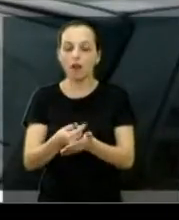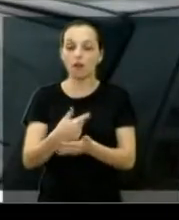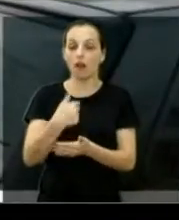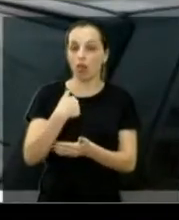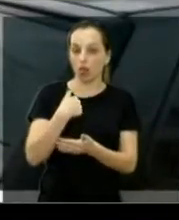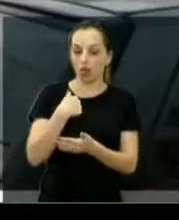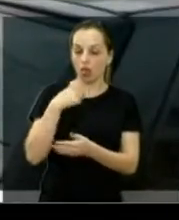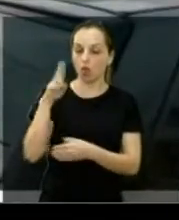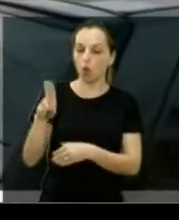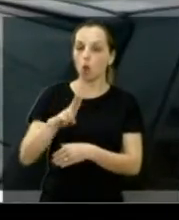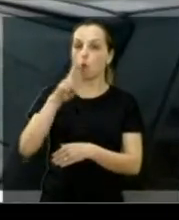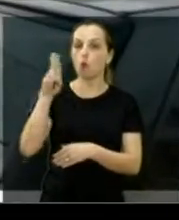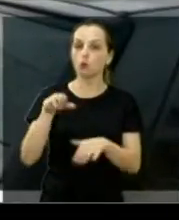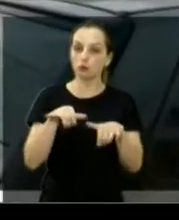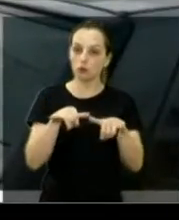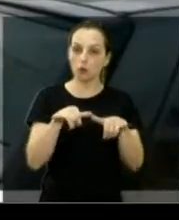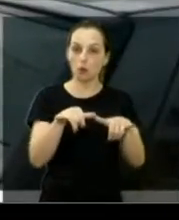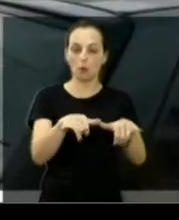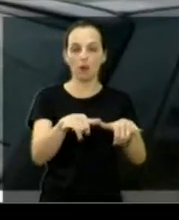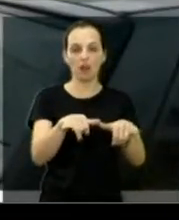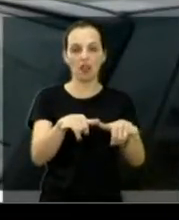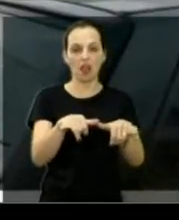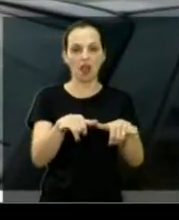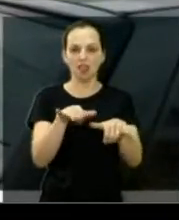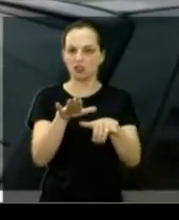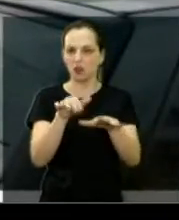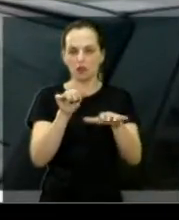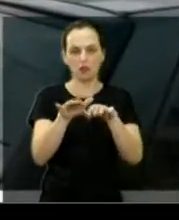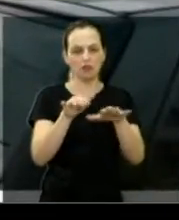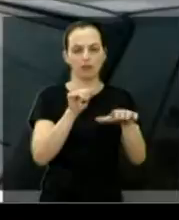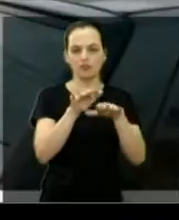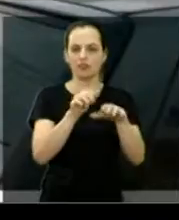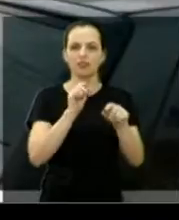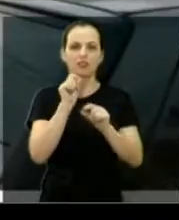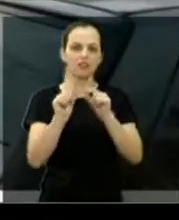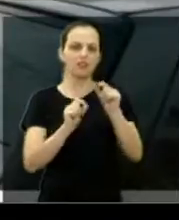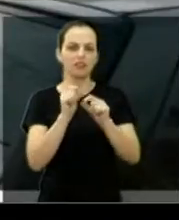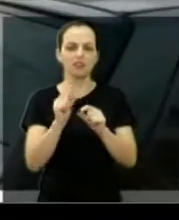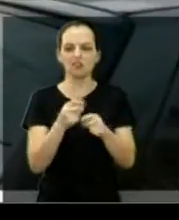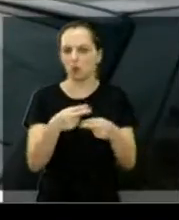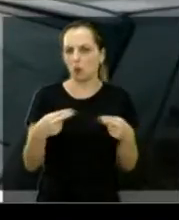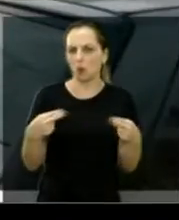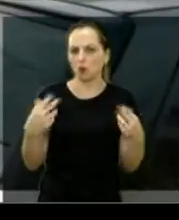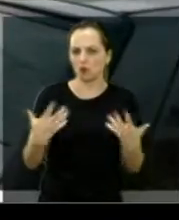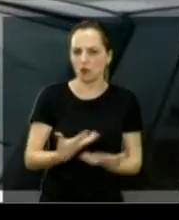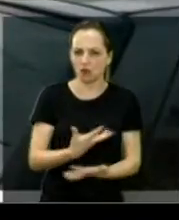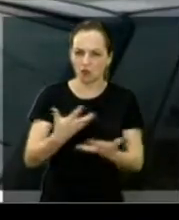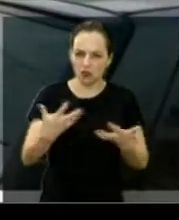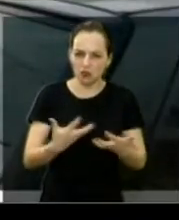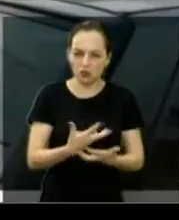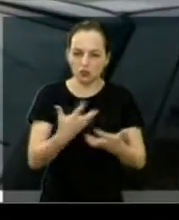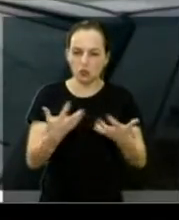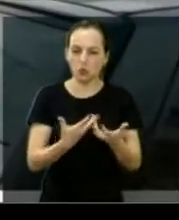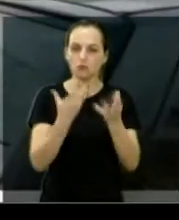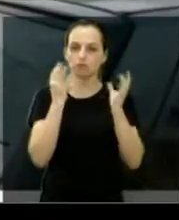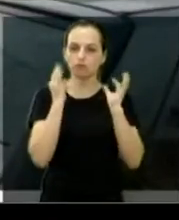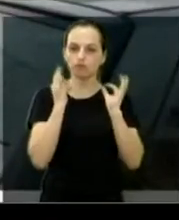esse supermercado, costumo buscar alguns produtos lá, principalmente verduras, que é de excelente qualidade,